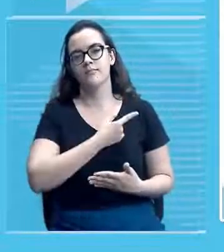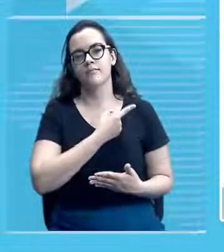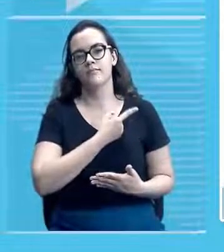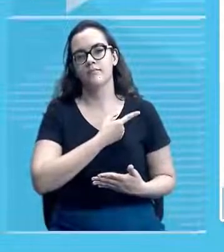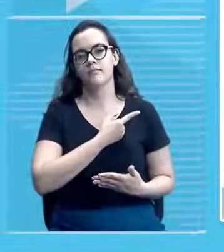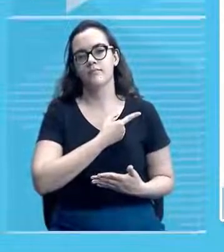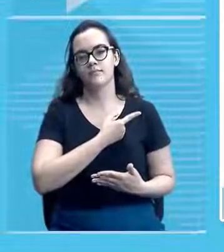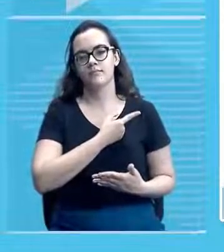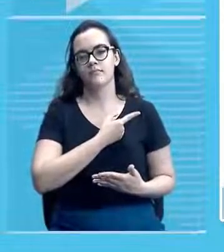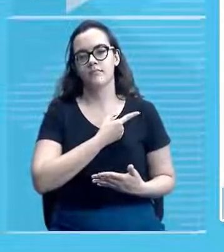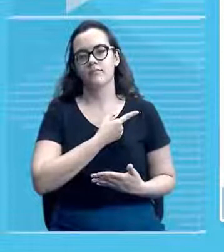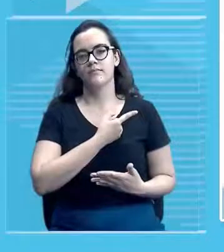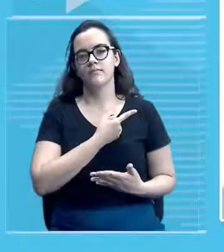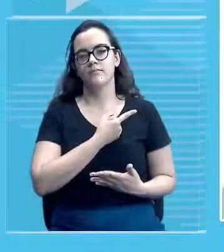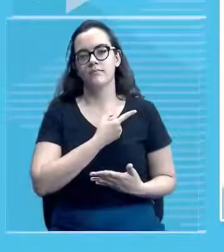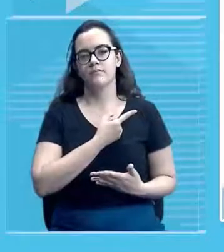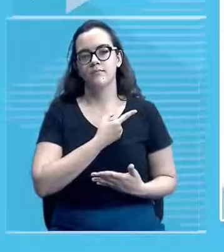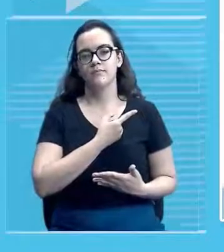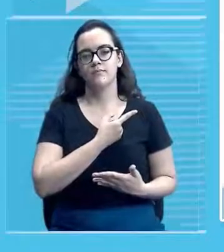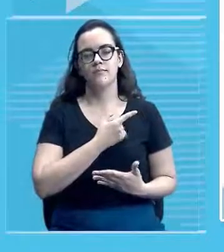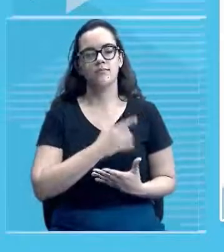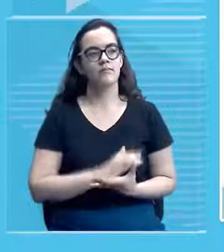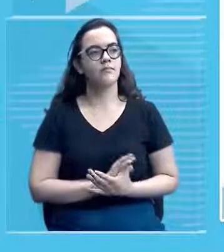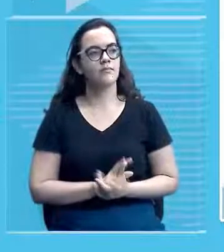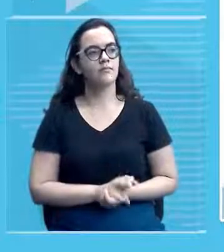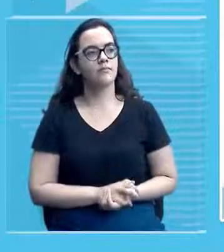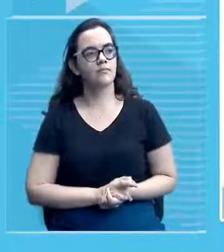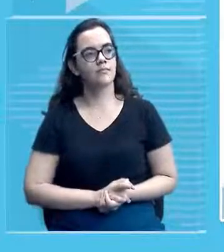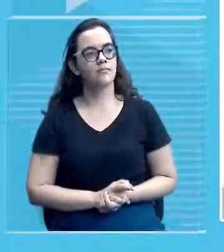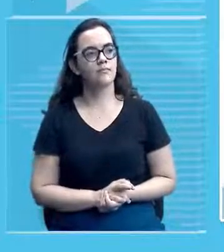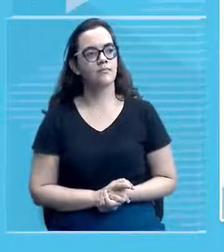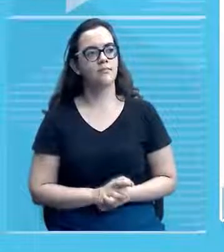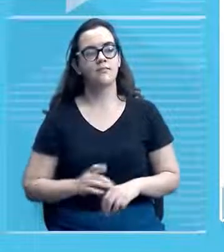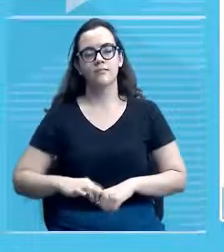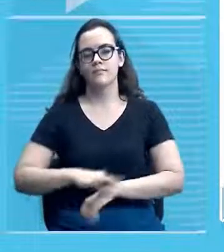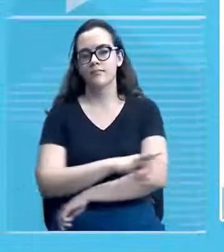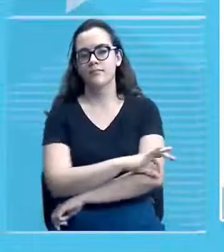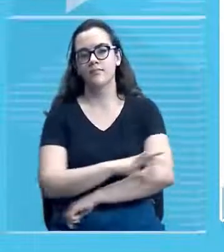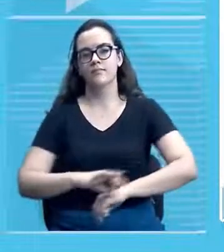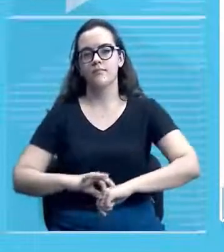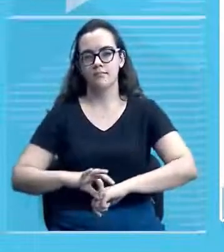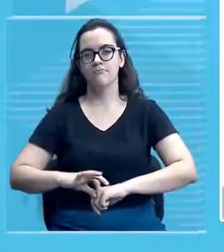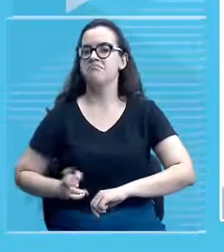de grande valor arquitetônico,